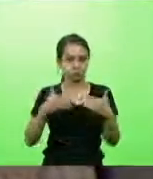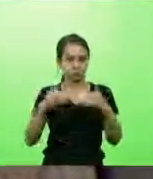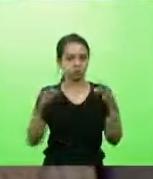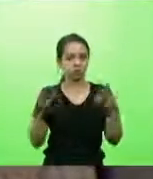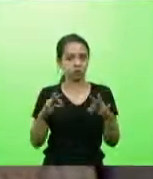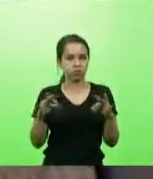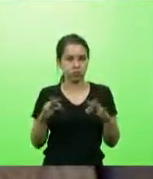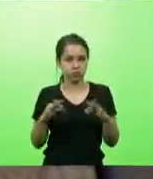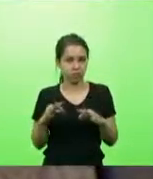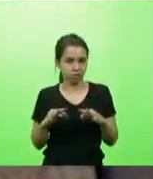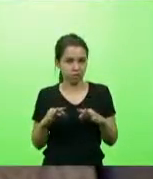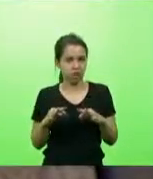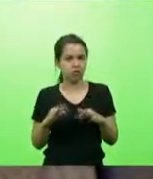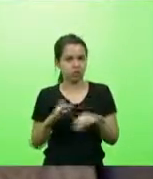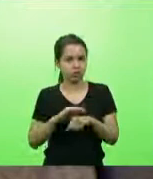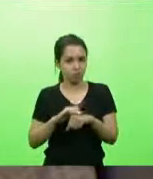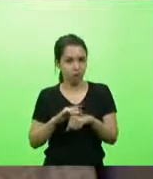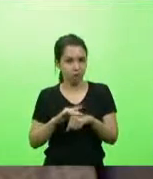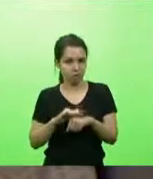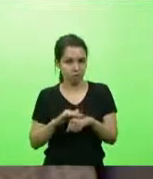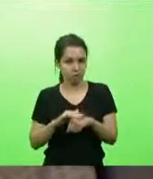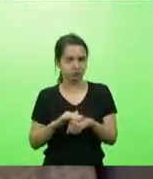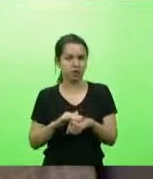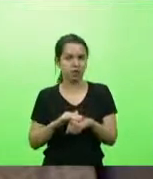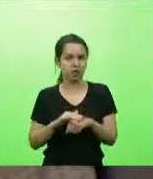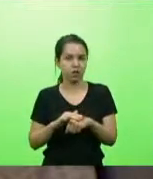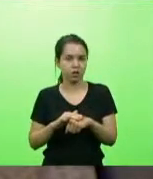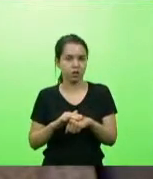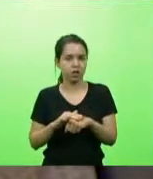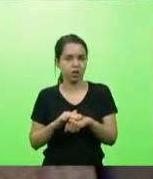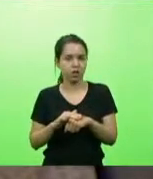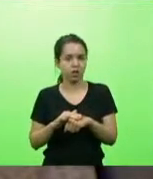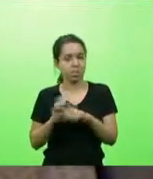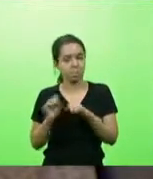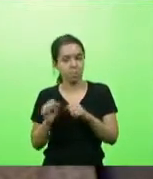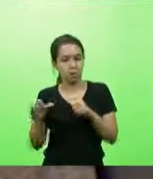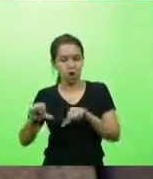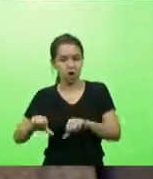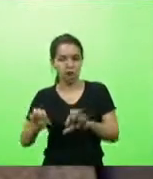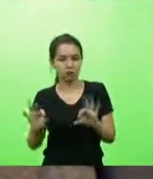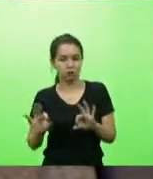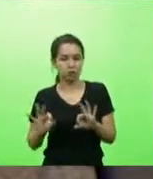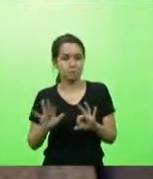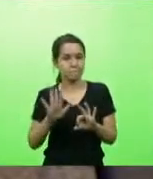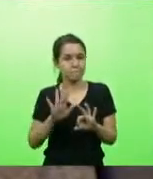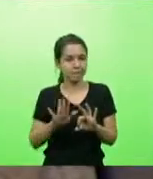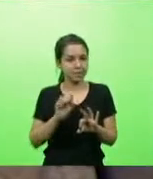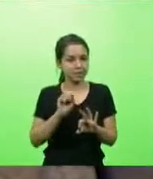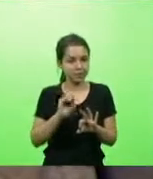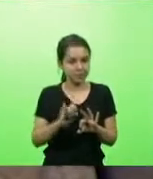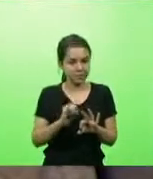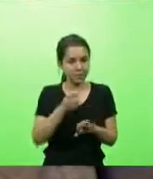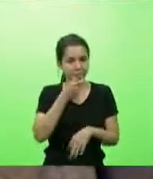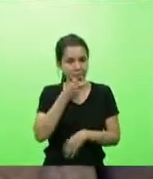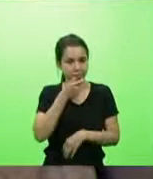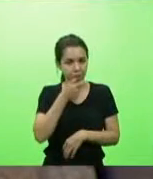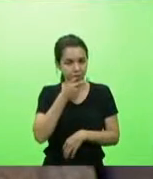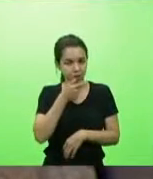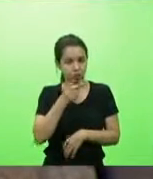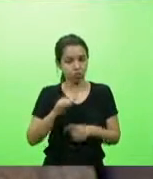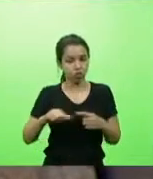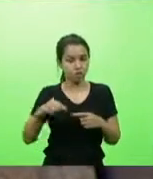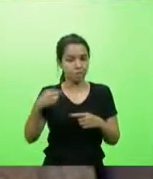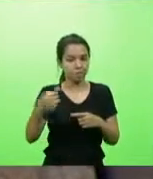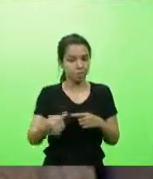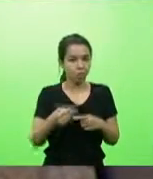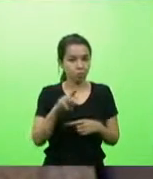a evolução de um quadro positivo, pode piorar. Mas se eu uso esse medicamento depois que eu estou em uma UTI,